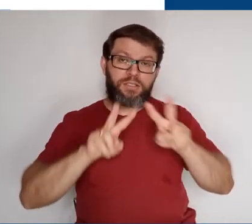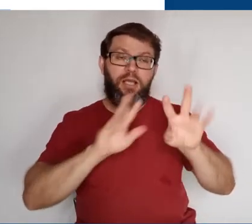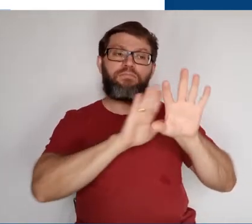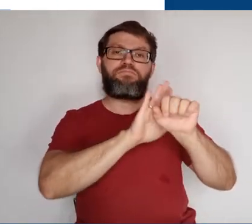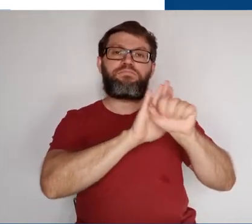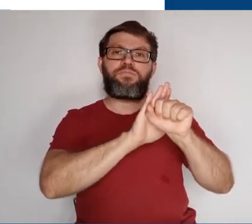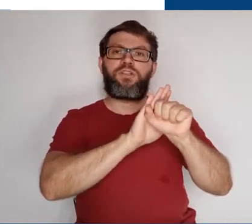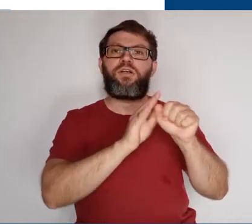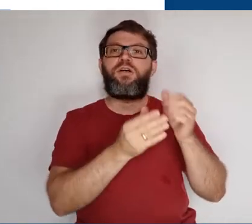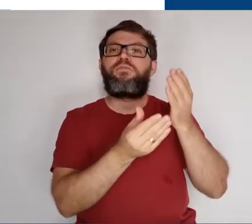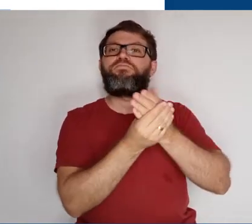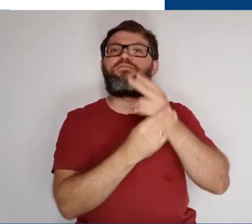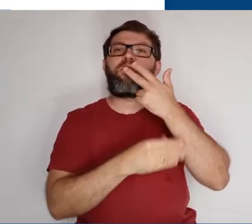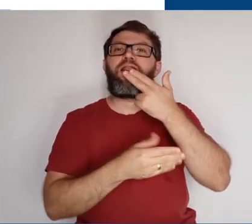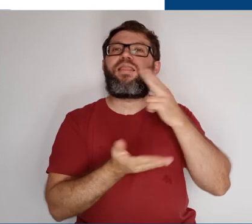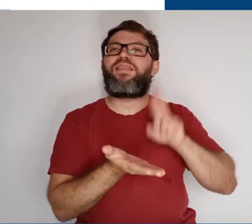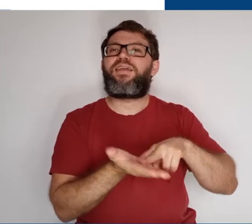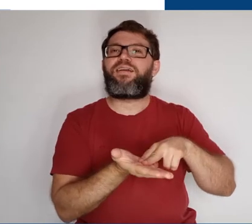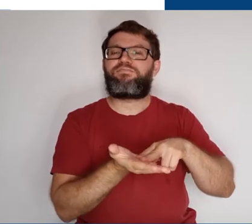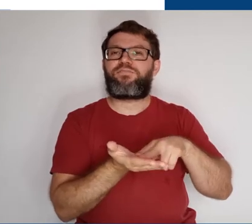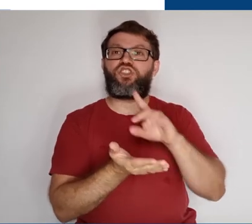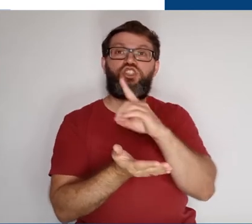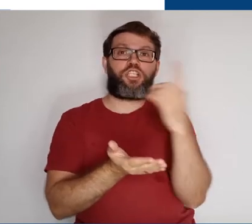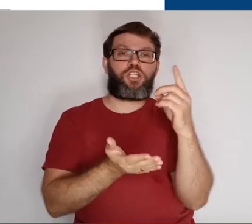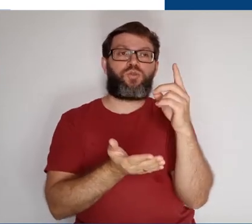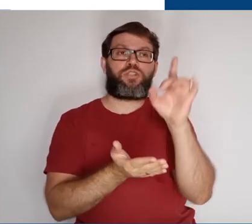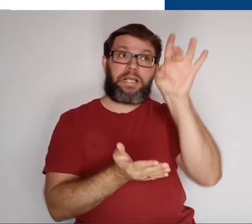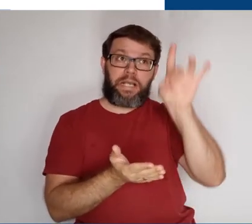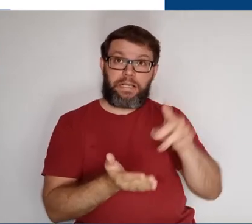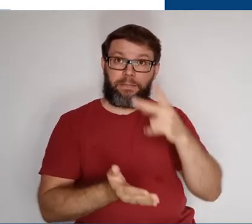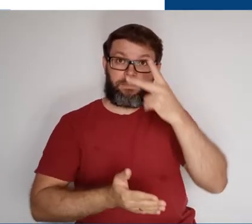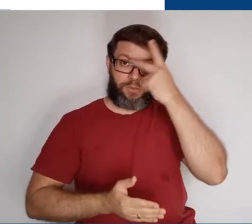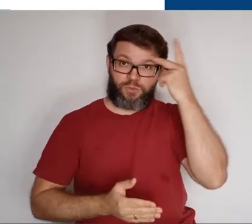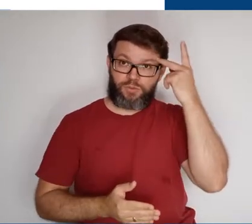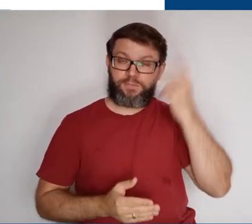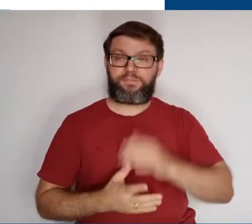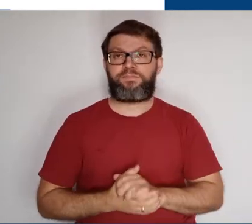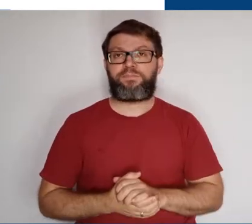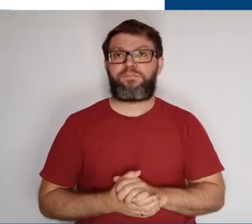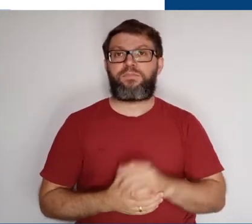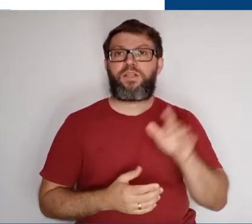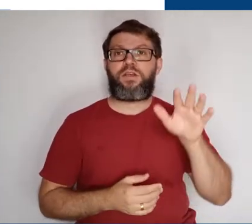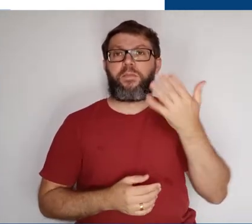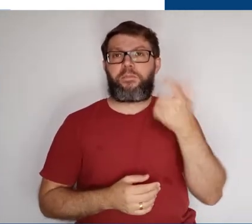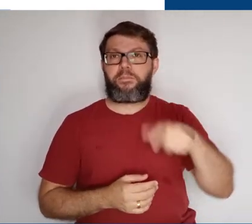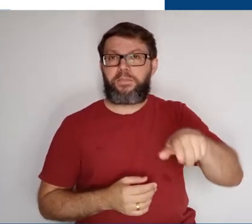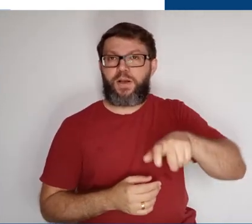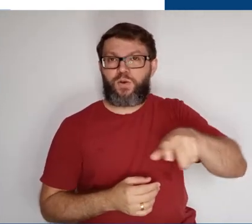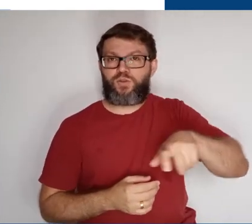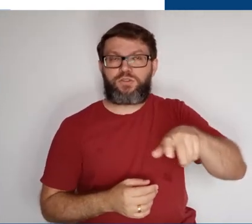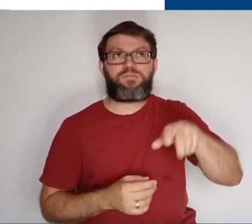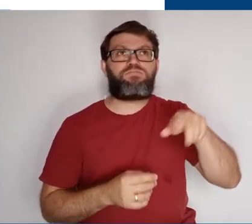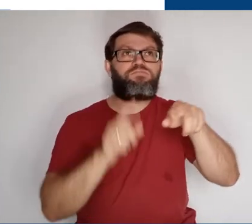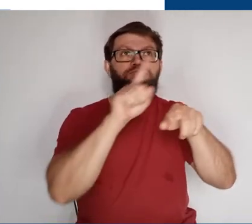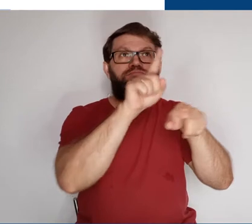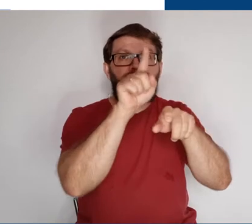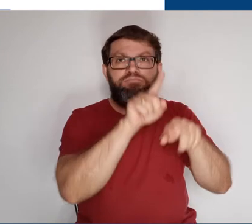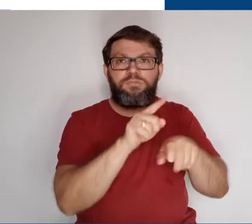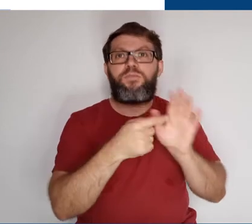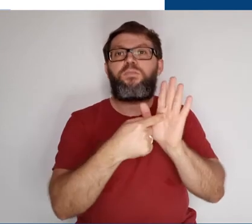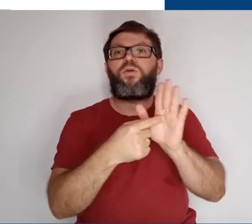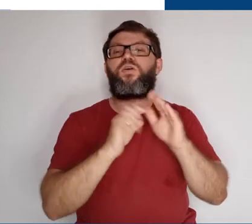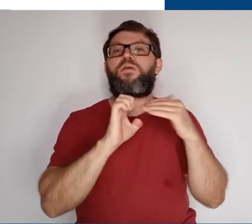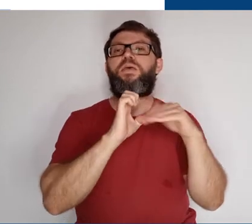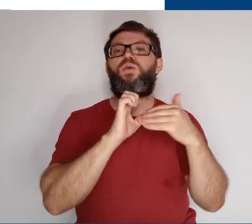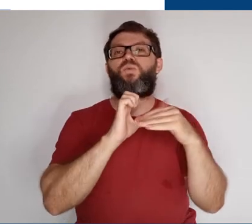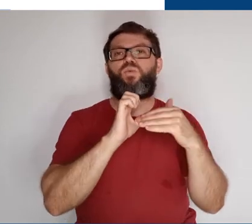visualizar o ícone de envelope ao lado direito do nome de cada pessoa. Ao passar o mouse sobre ele, você verá